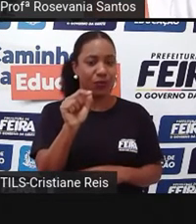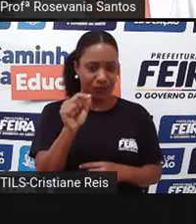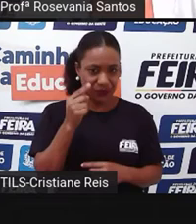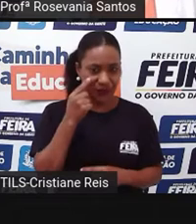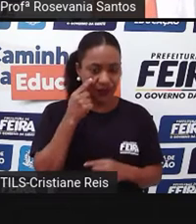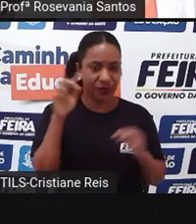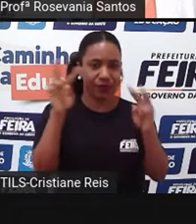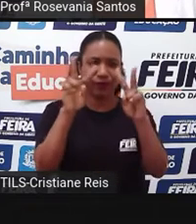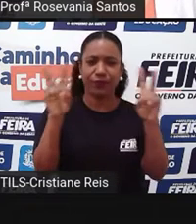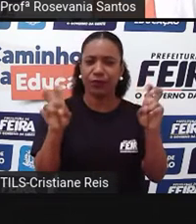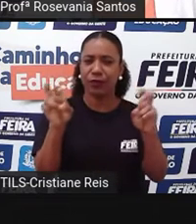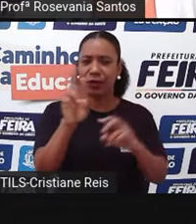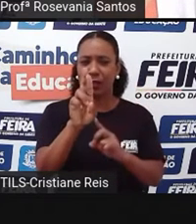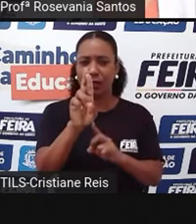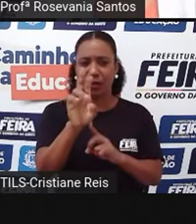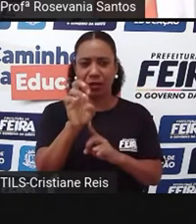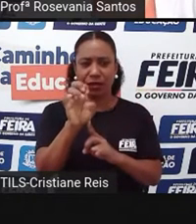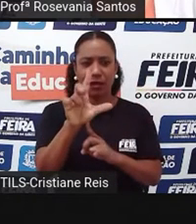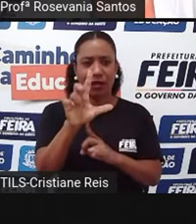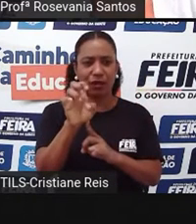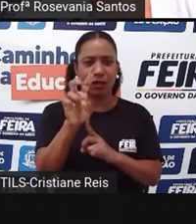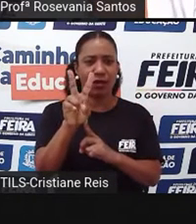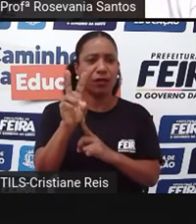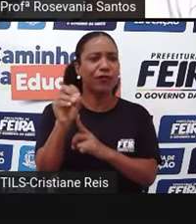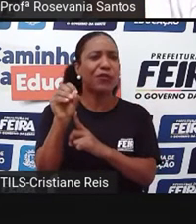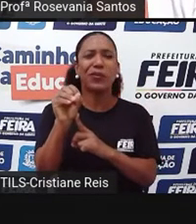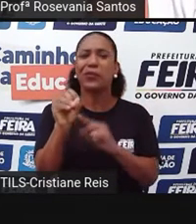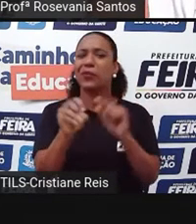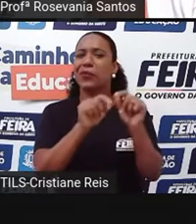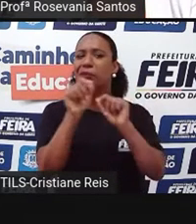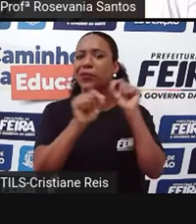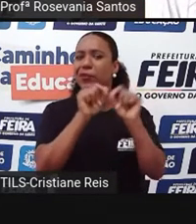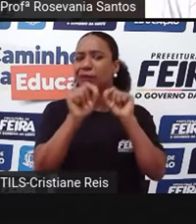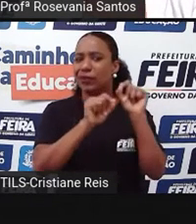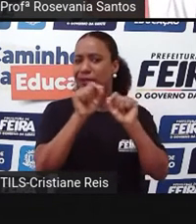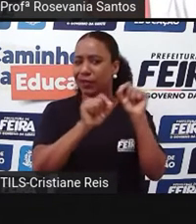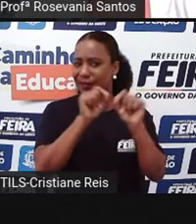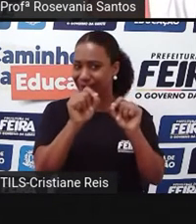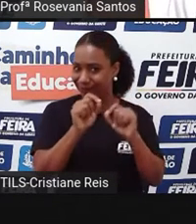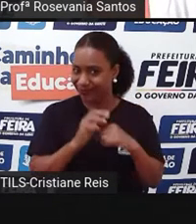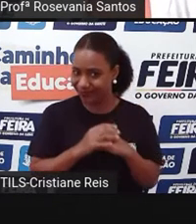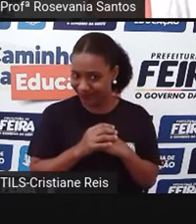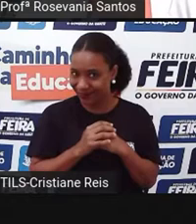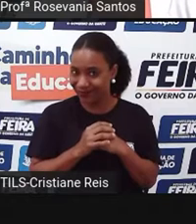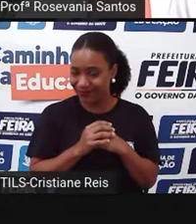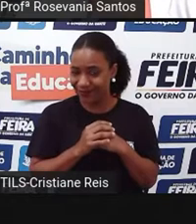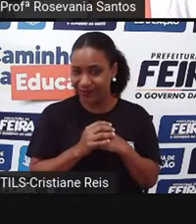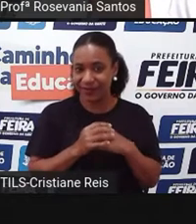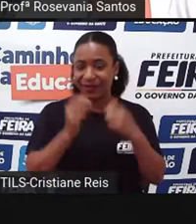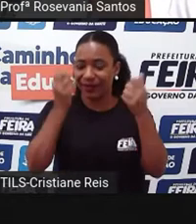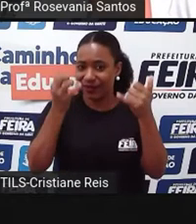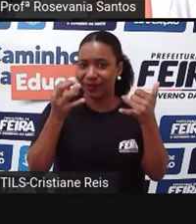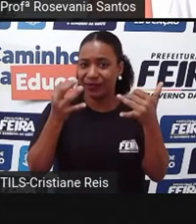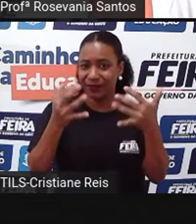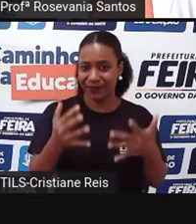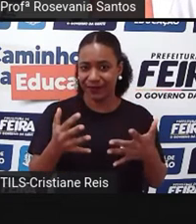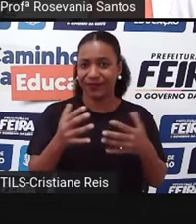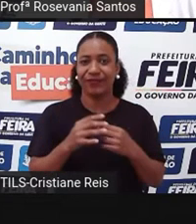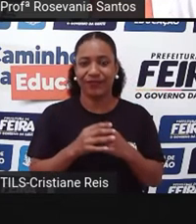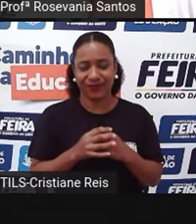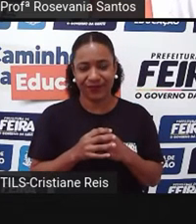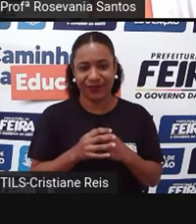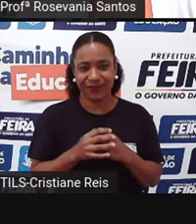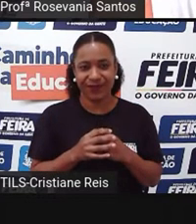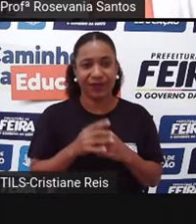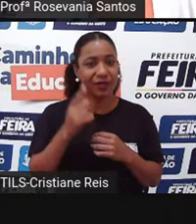E aí, nessa ideia do que é o relevo, a gente, né, trabalha, né,